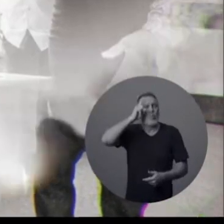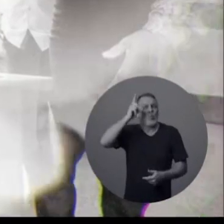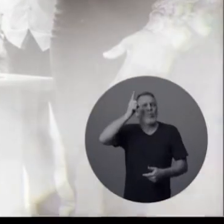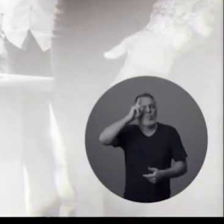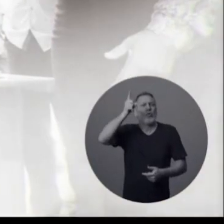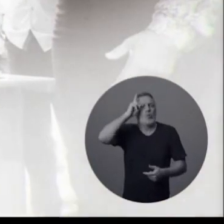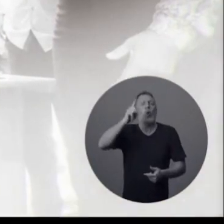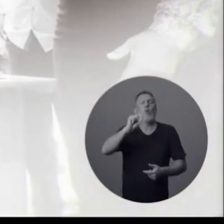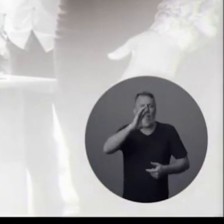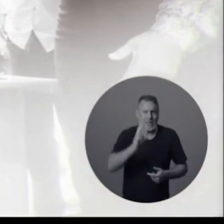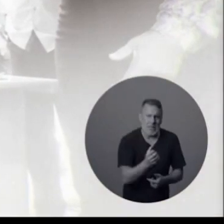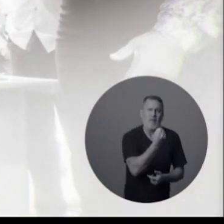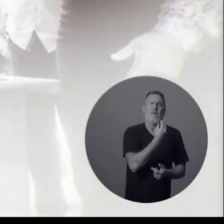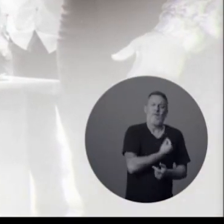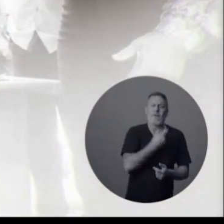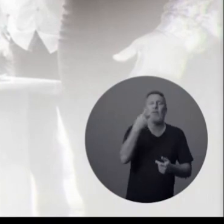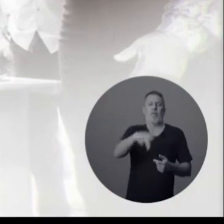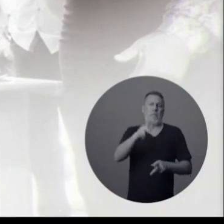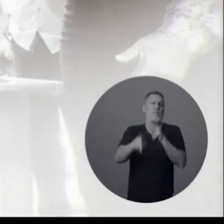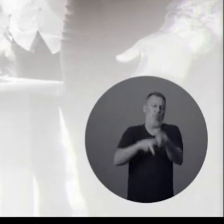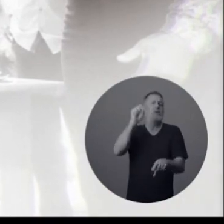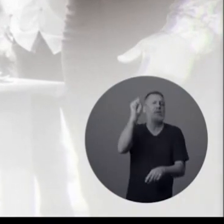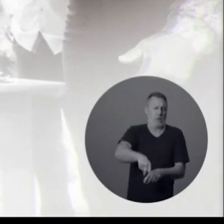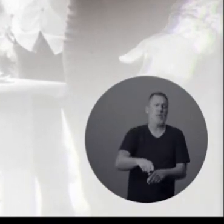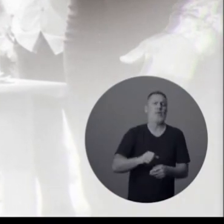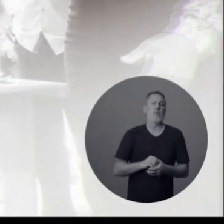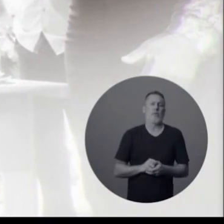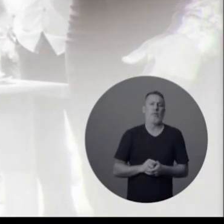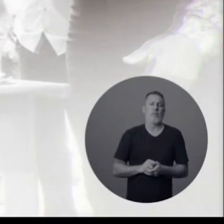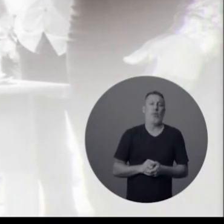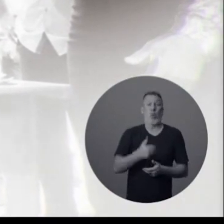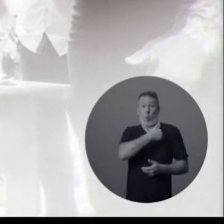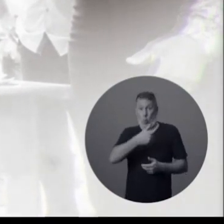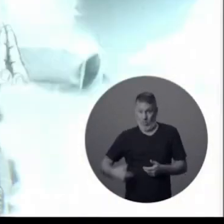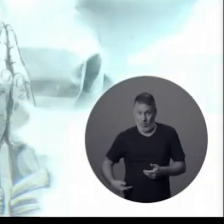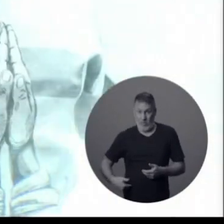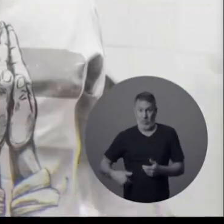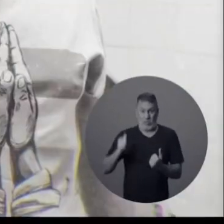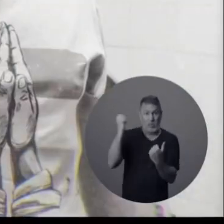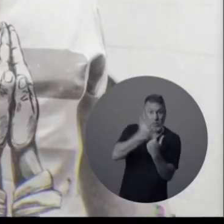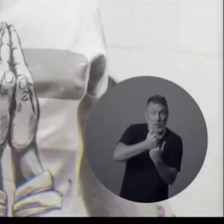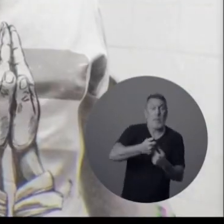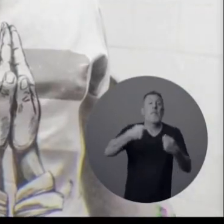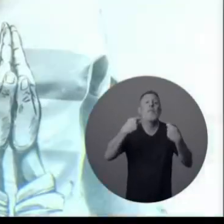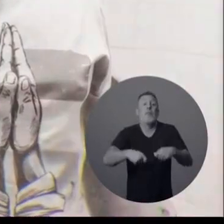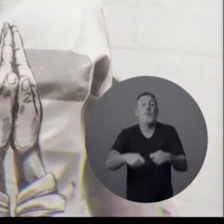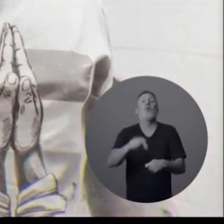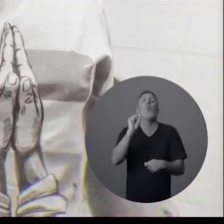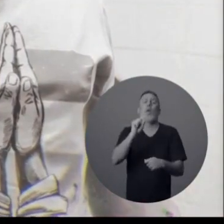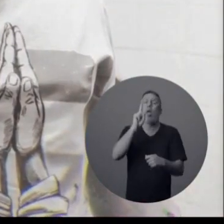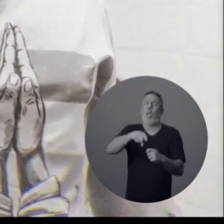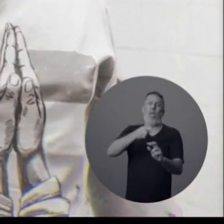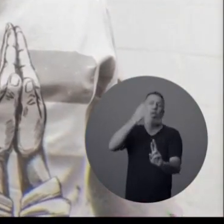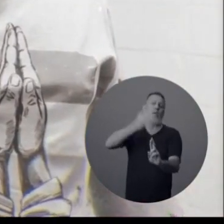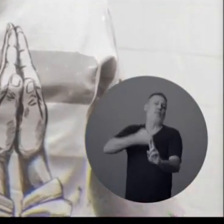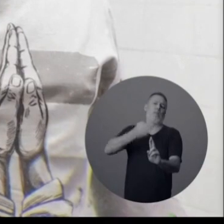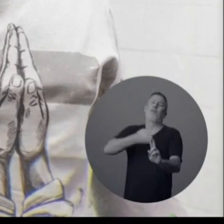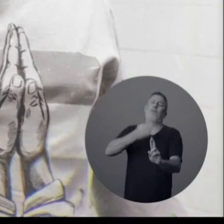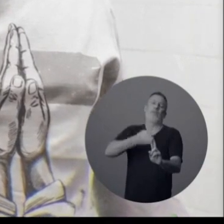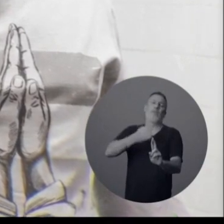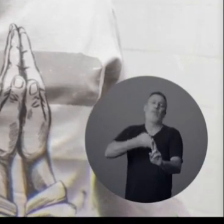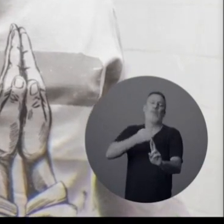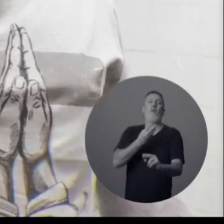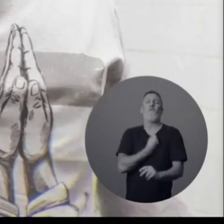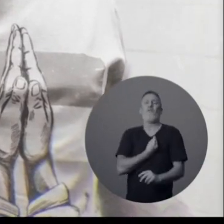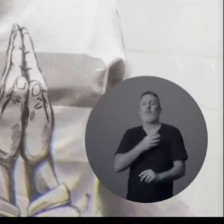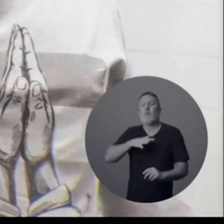todos os dias. Nós salvamos vidas de capixaba. Então, um governante precisa ser referência